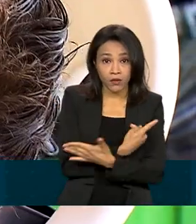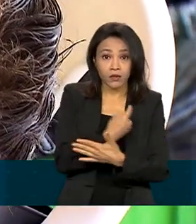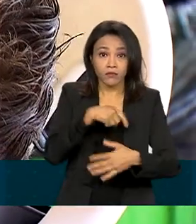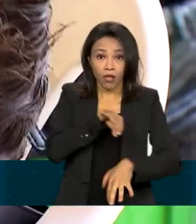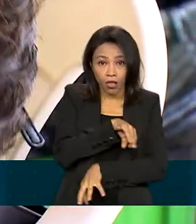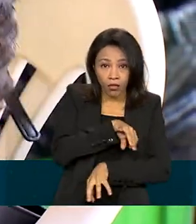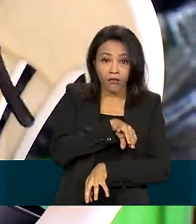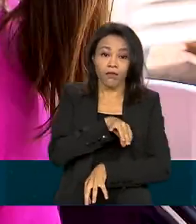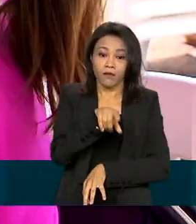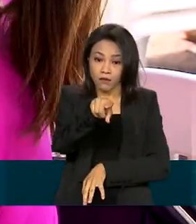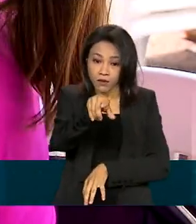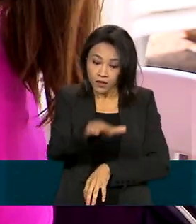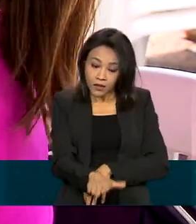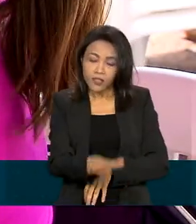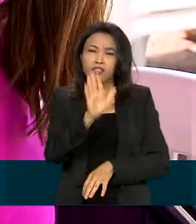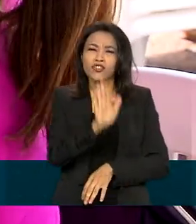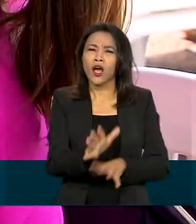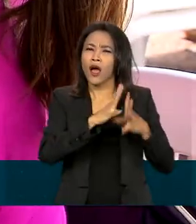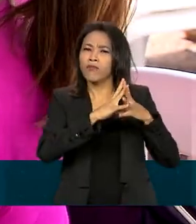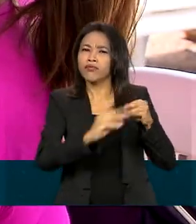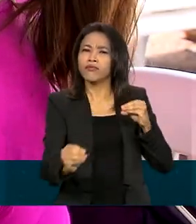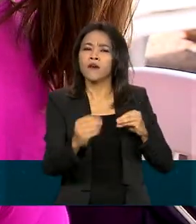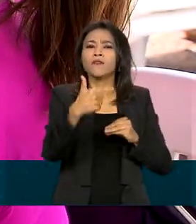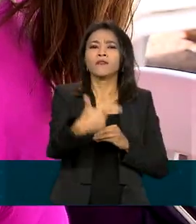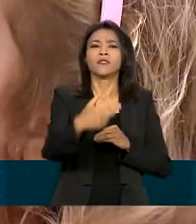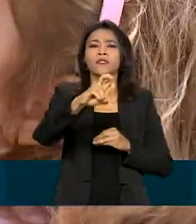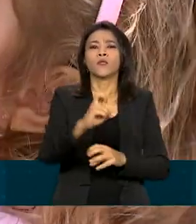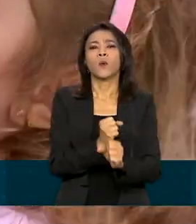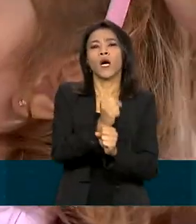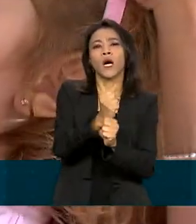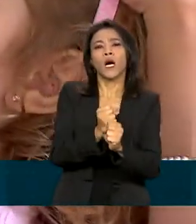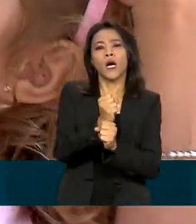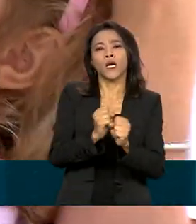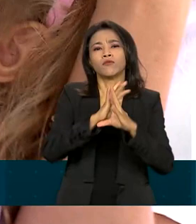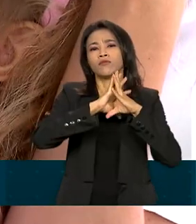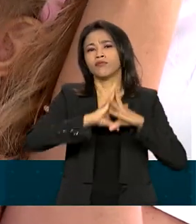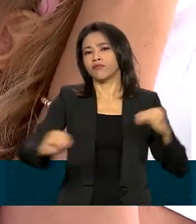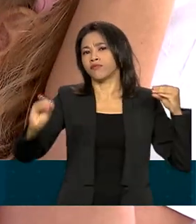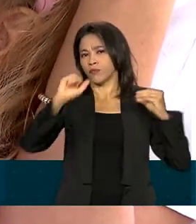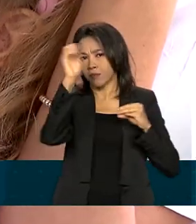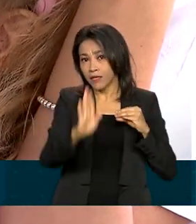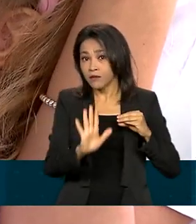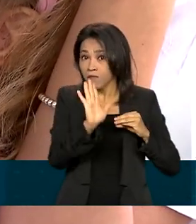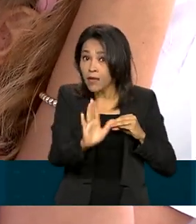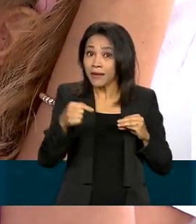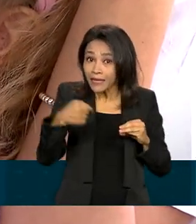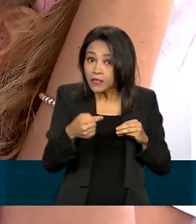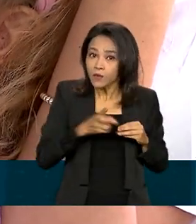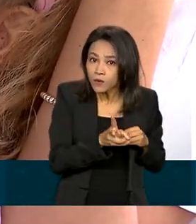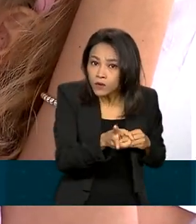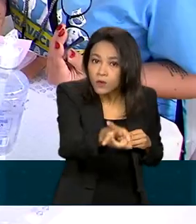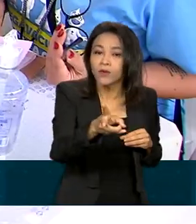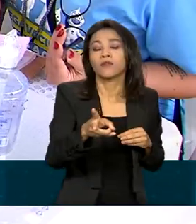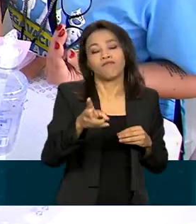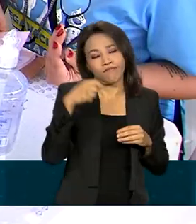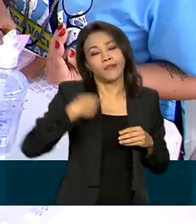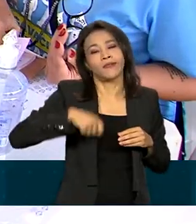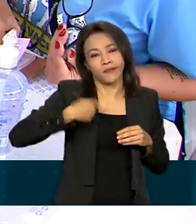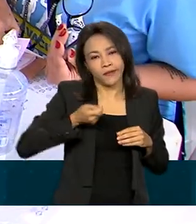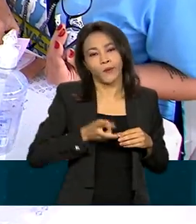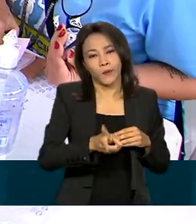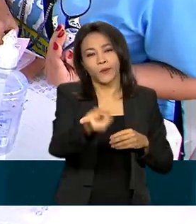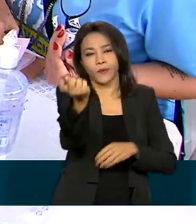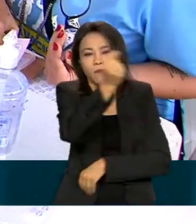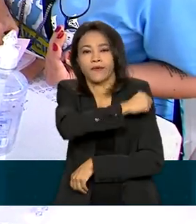eliminada no Brasil há 25 anos. Mas para que isso continue, as pessoas têm de vacinar seus